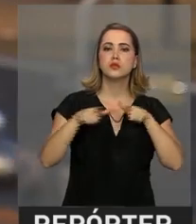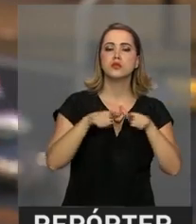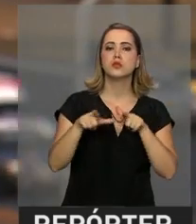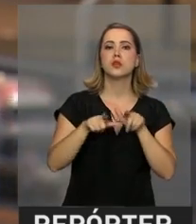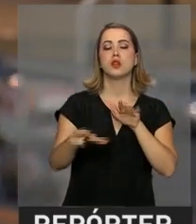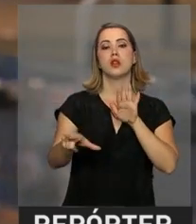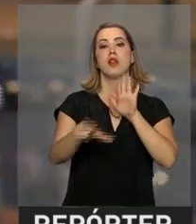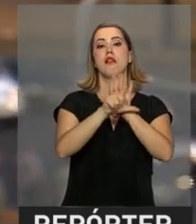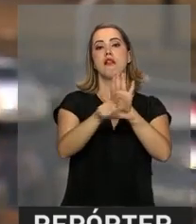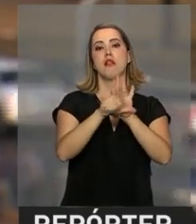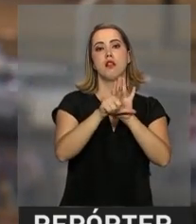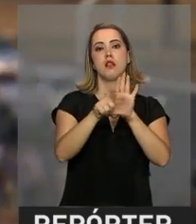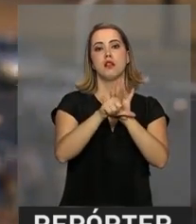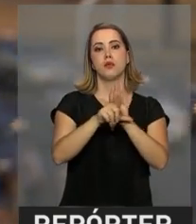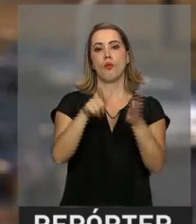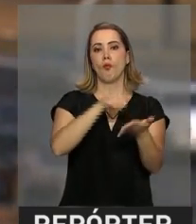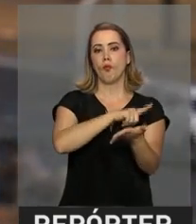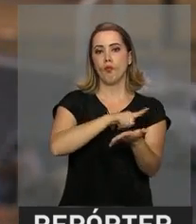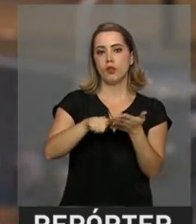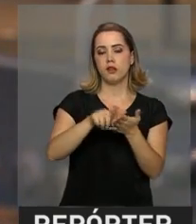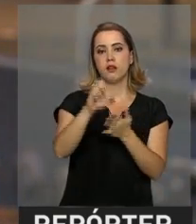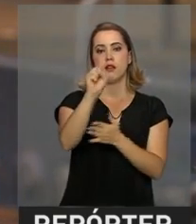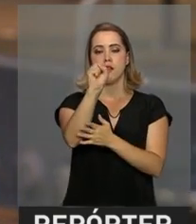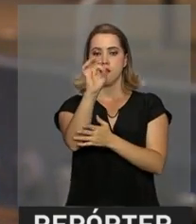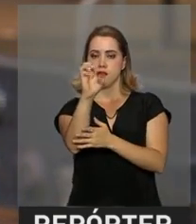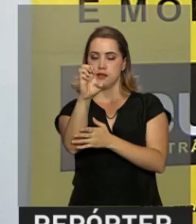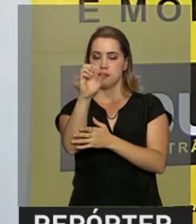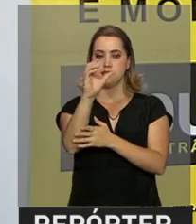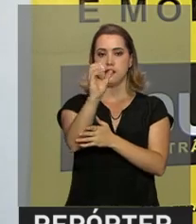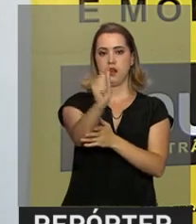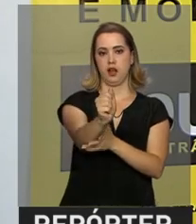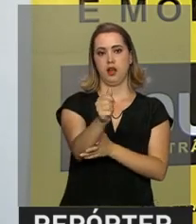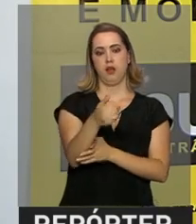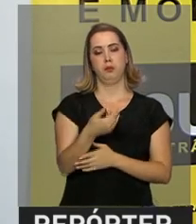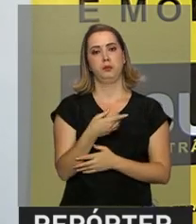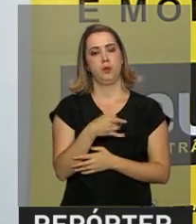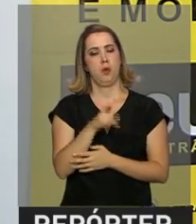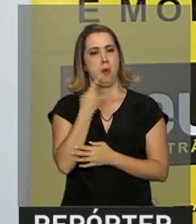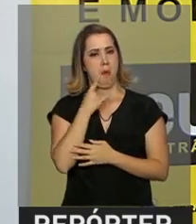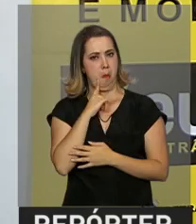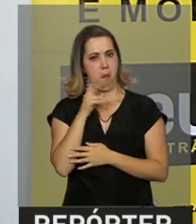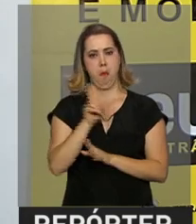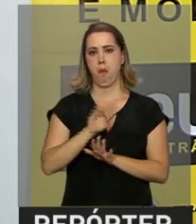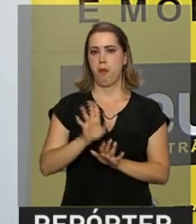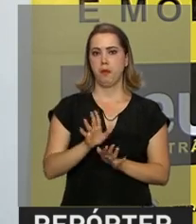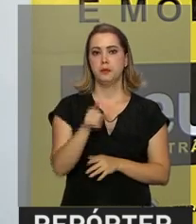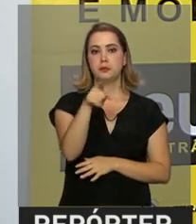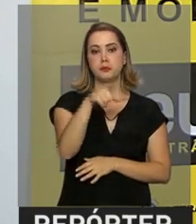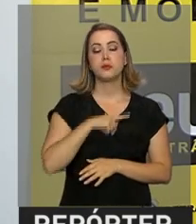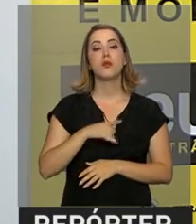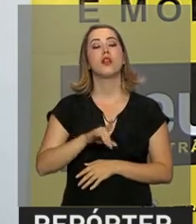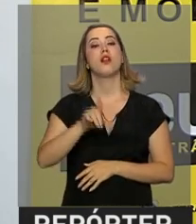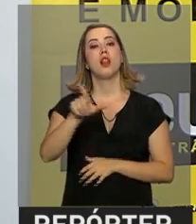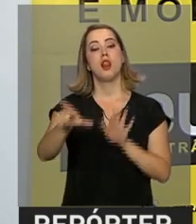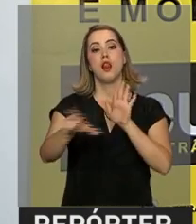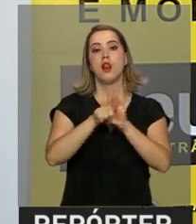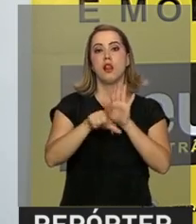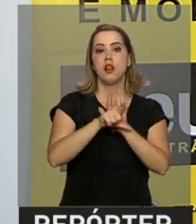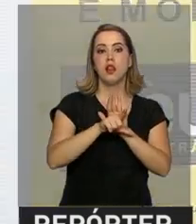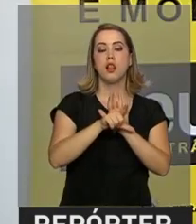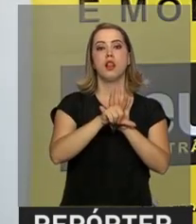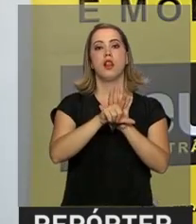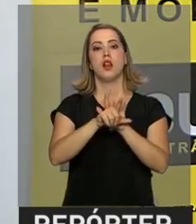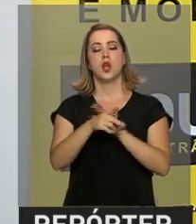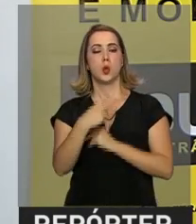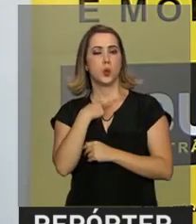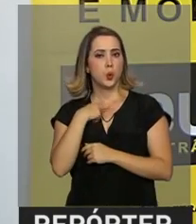da Lei Seca, que completou 8 anos em 2016. A Lei Seca, ela é muito importante porque aí não resta dúvida,